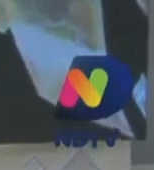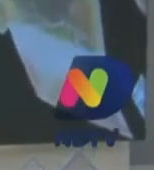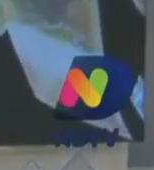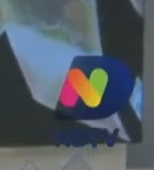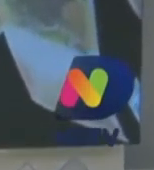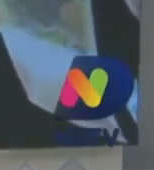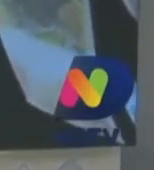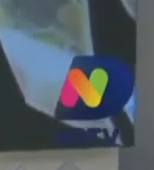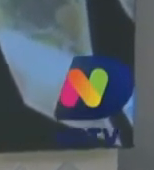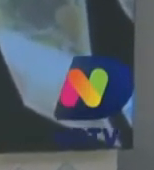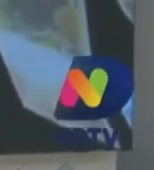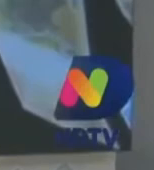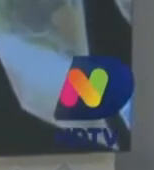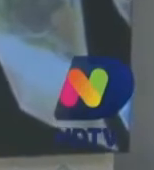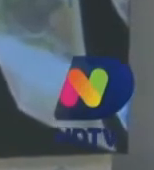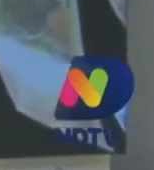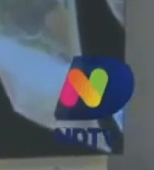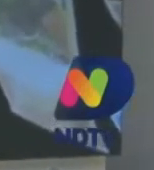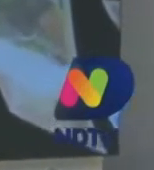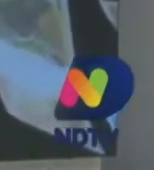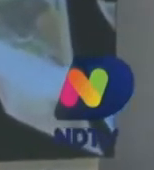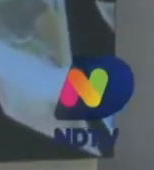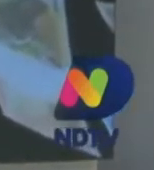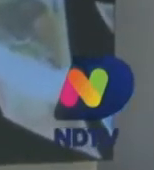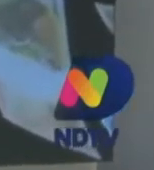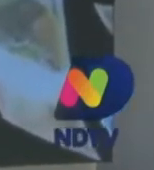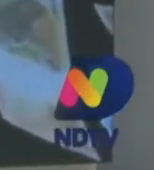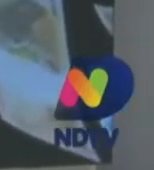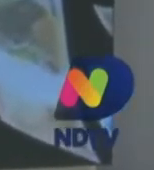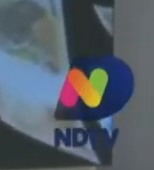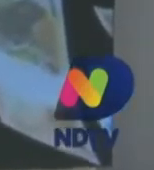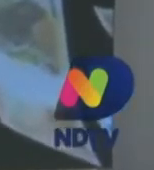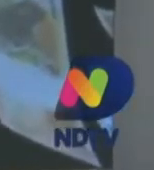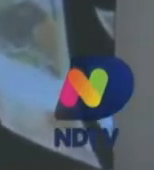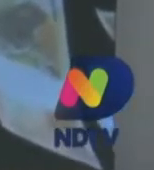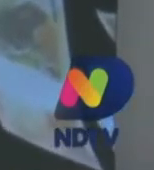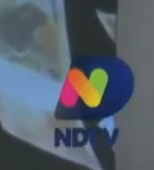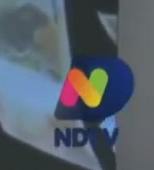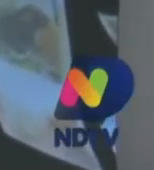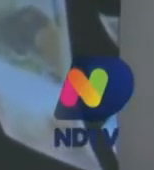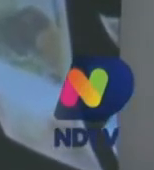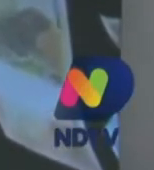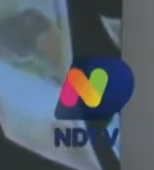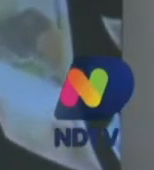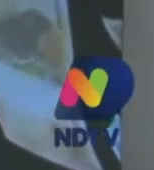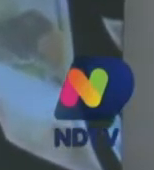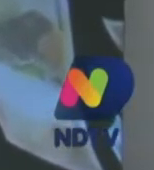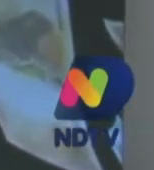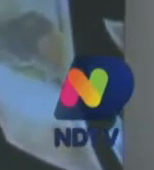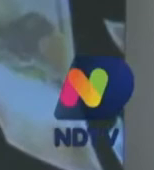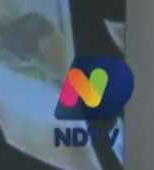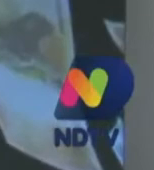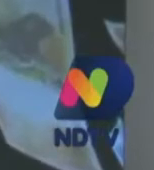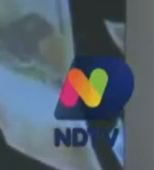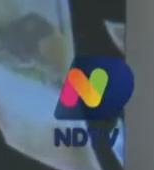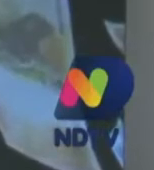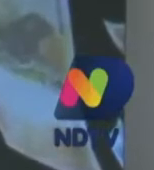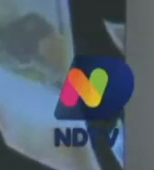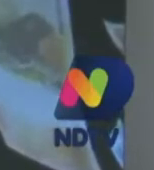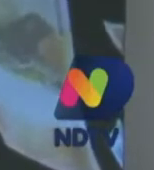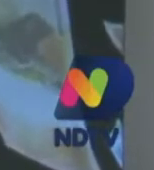realidade aqui fora encaramos o torniquete na folha de pagamento